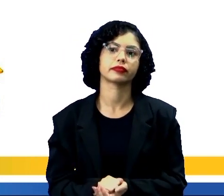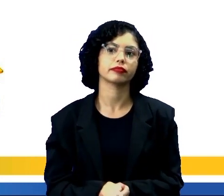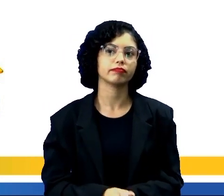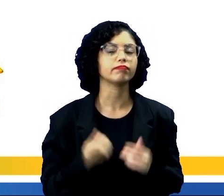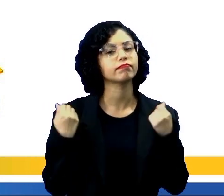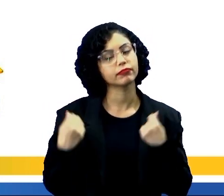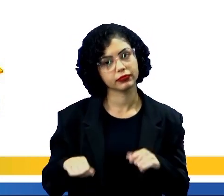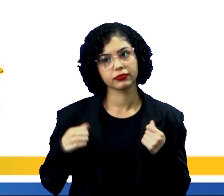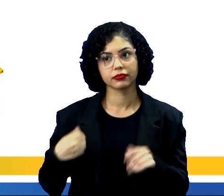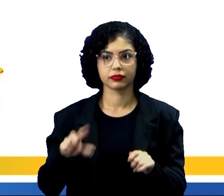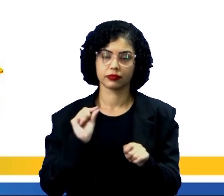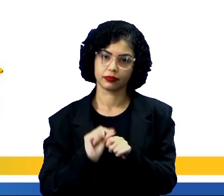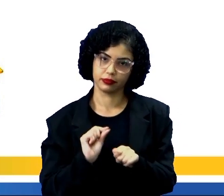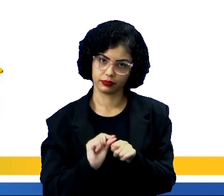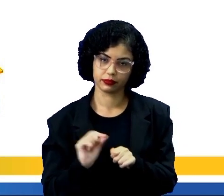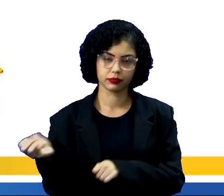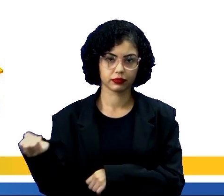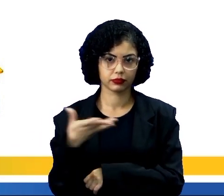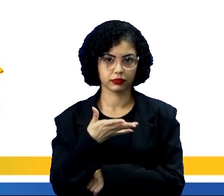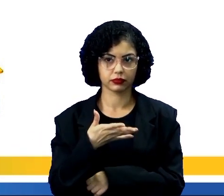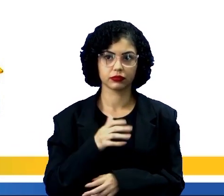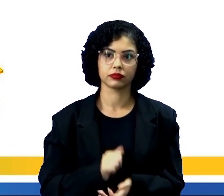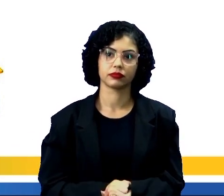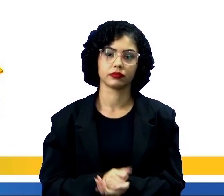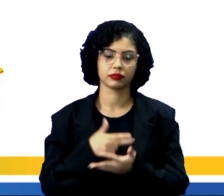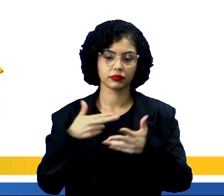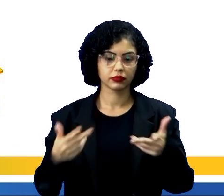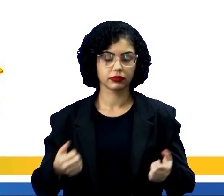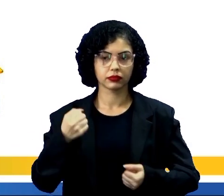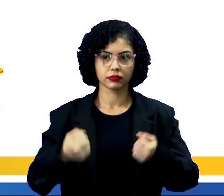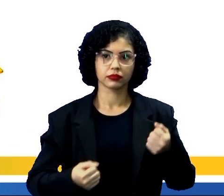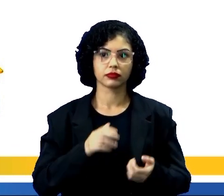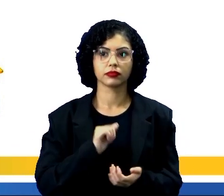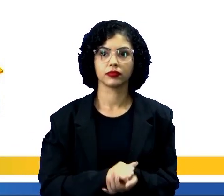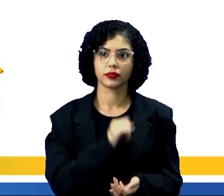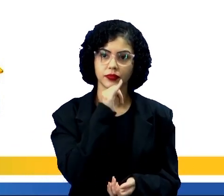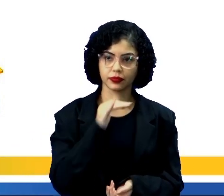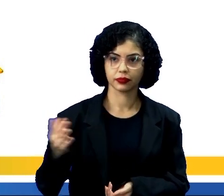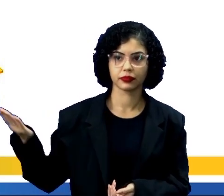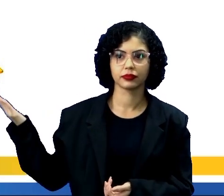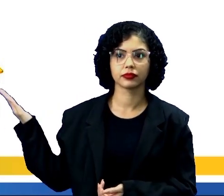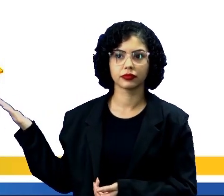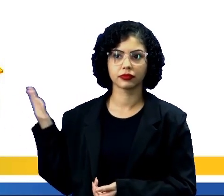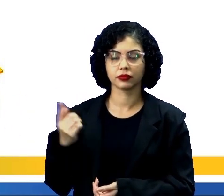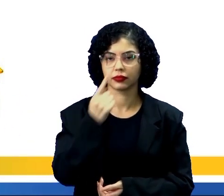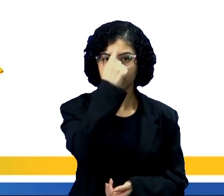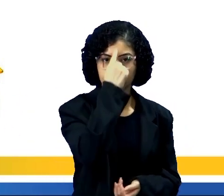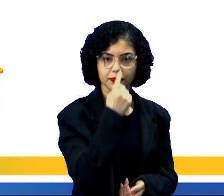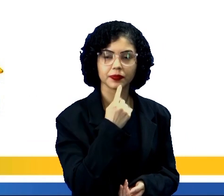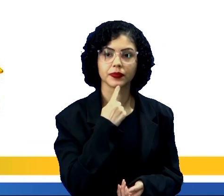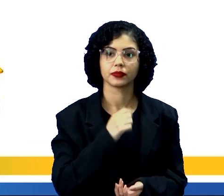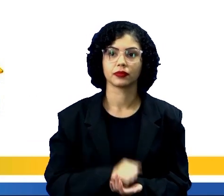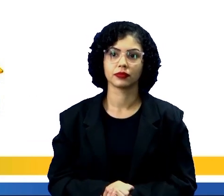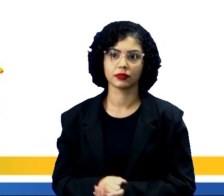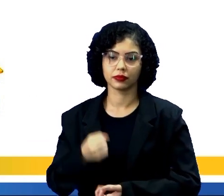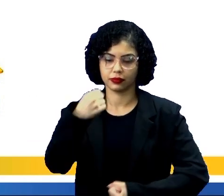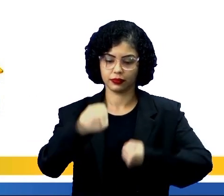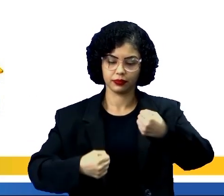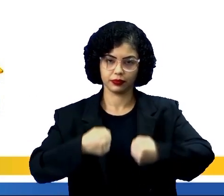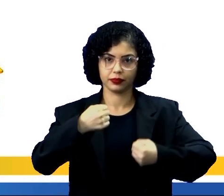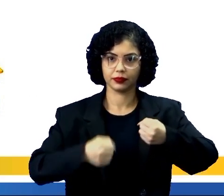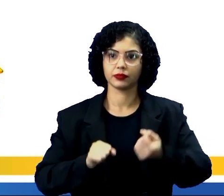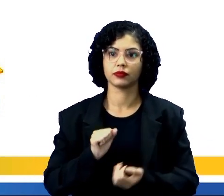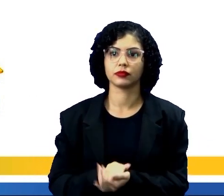eles precisavam, né? Criar novos transportes. Esses, por exemplo, que aparecem na tela de vocês. O